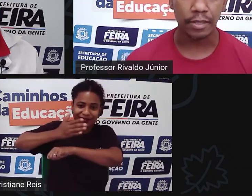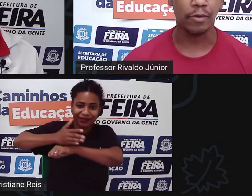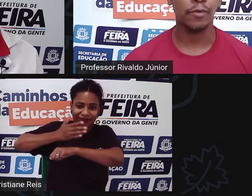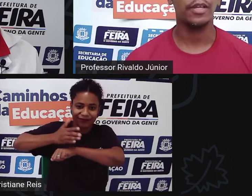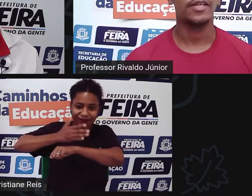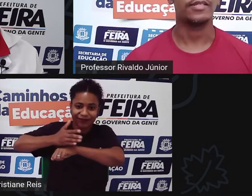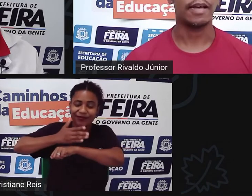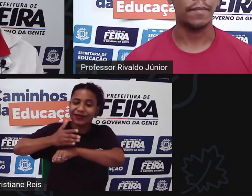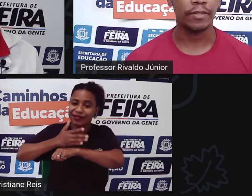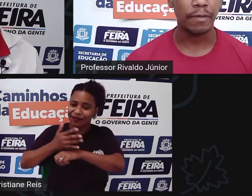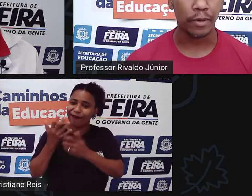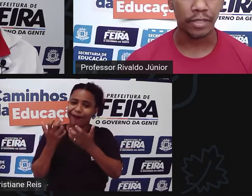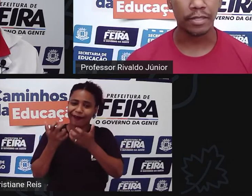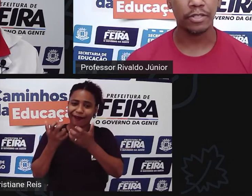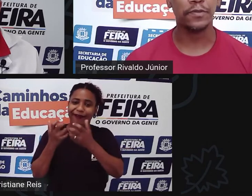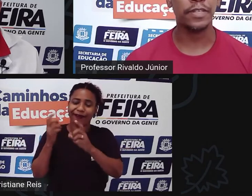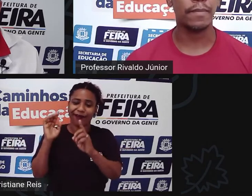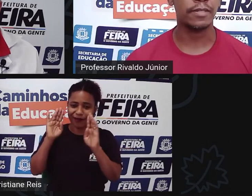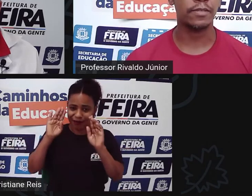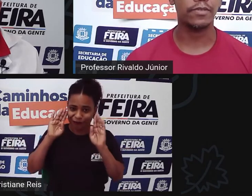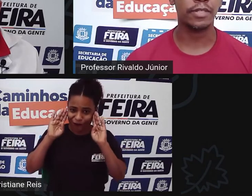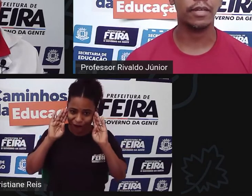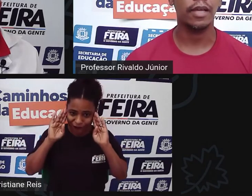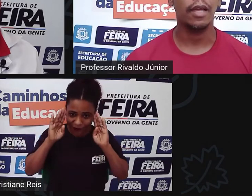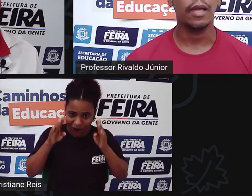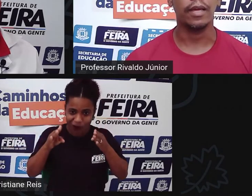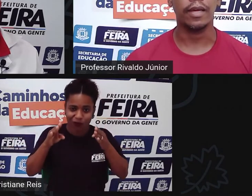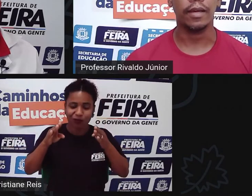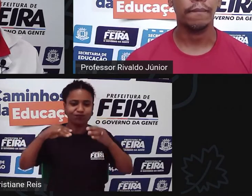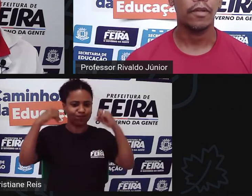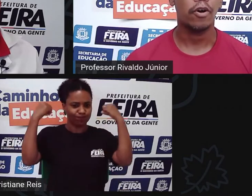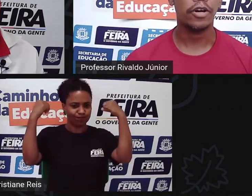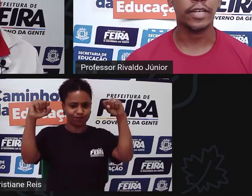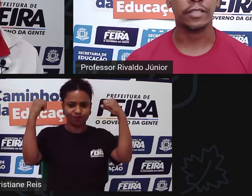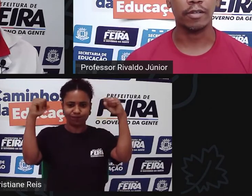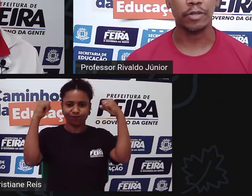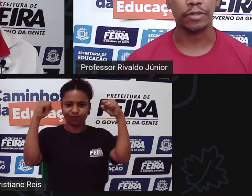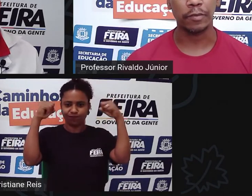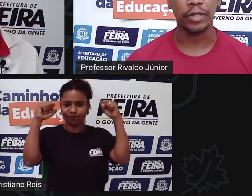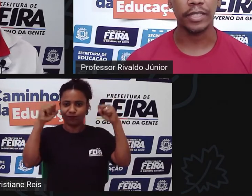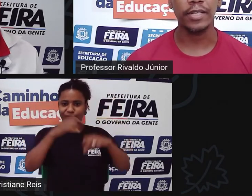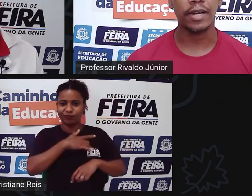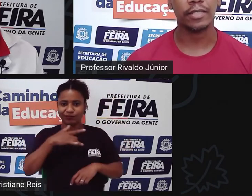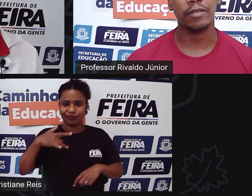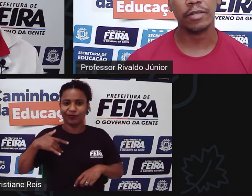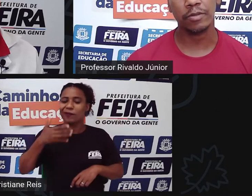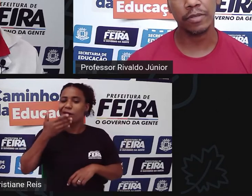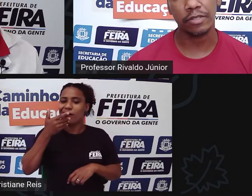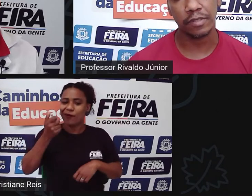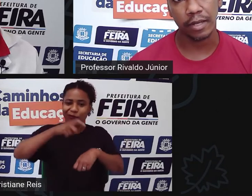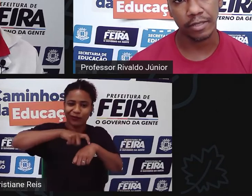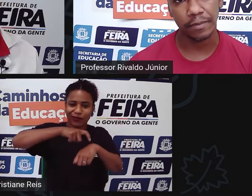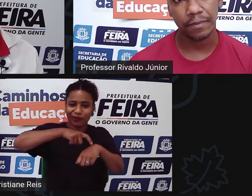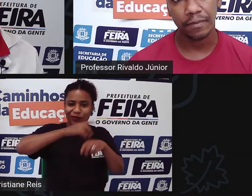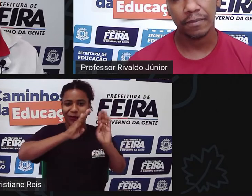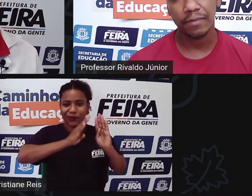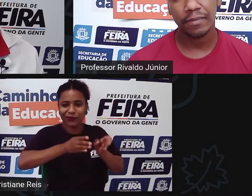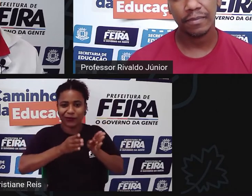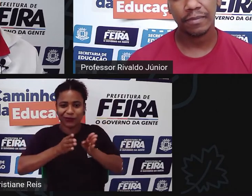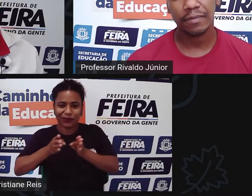definição sabendo da importância fica mais fácil você orquestrar o seu tempo ali e encaixar a sua atividade